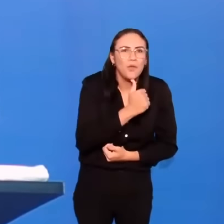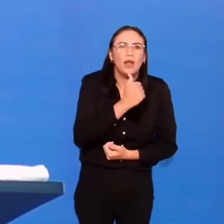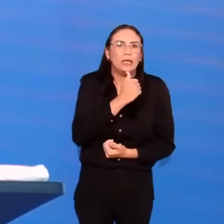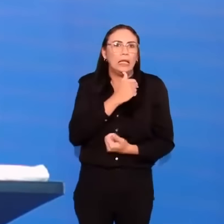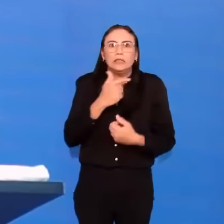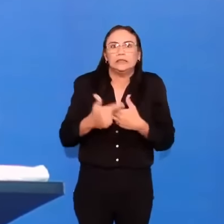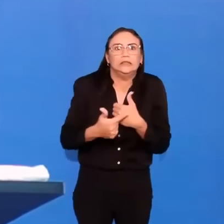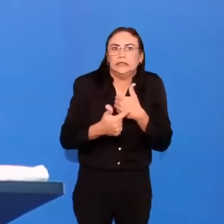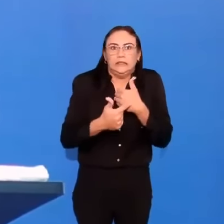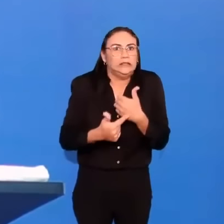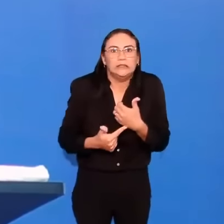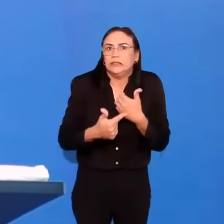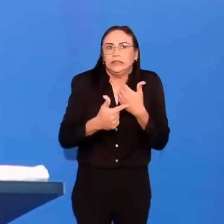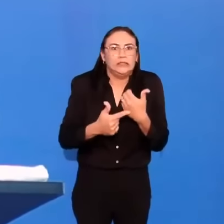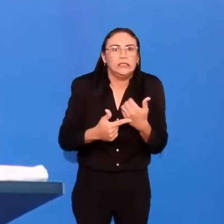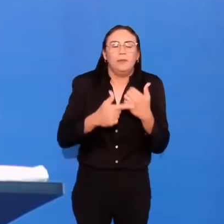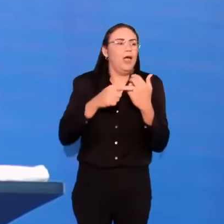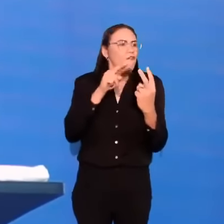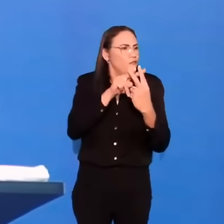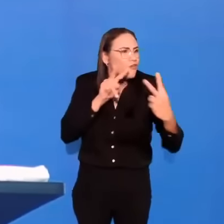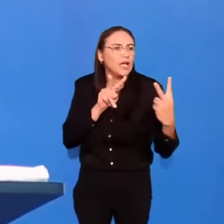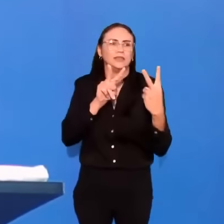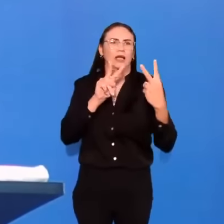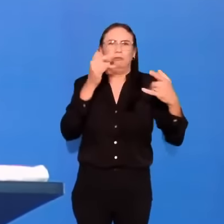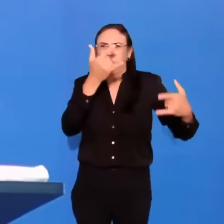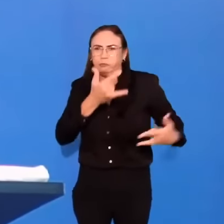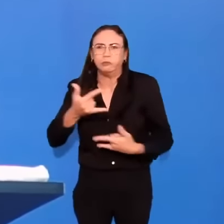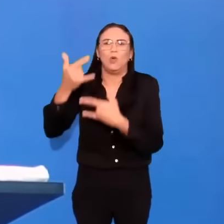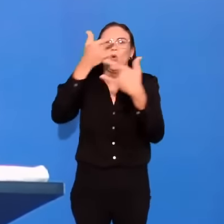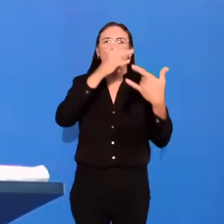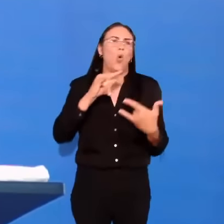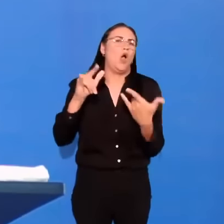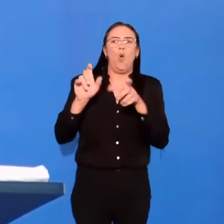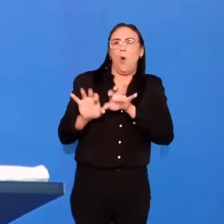em videoconferências, por computadores ou celulares.